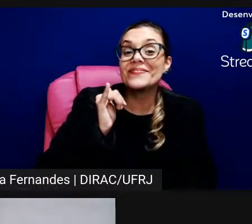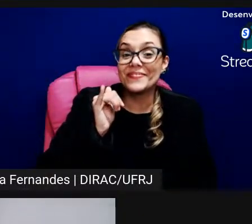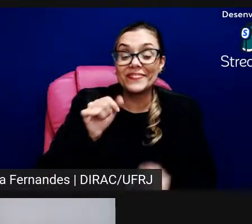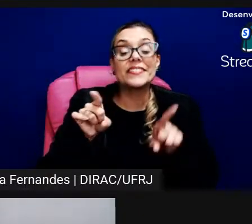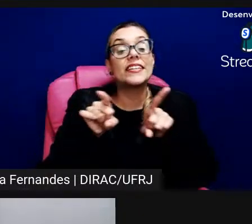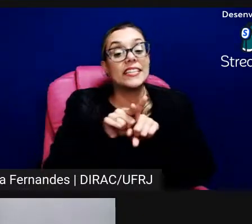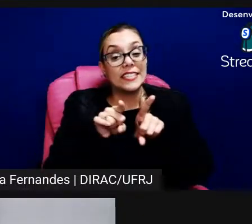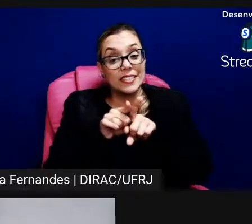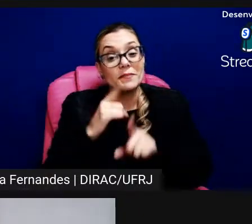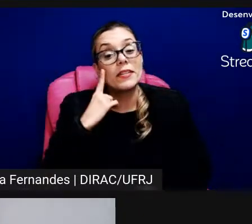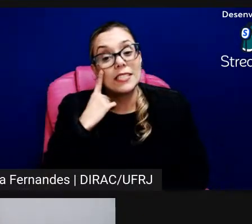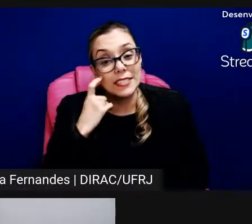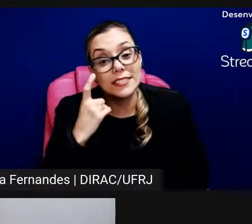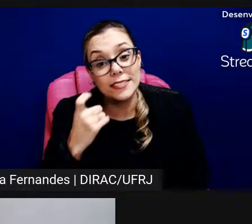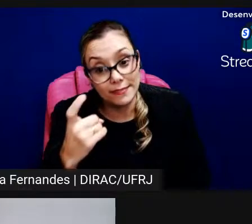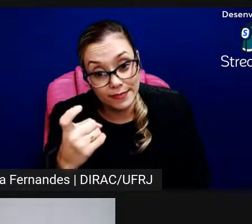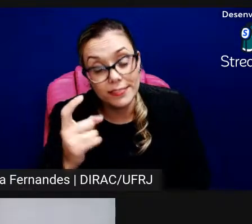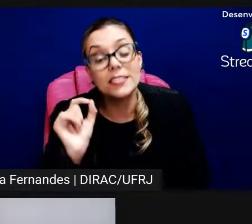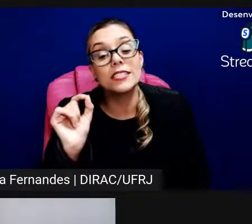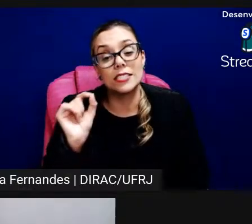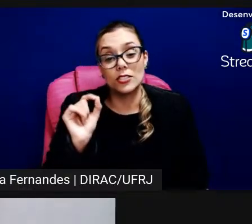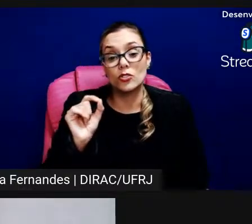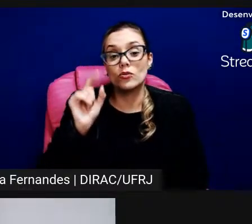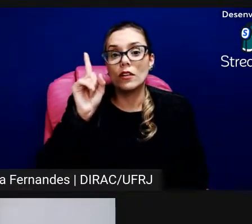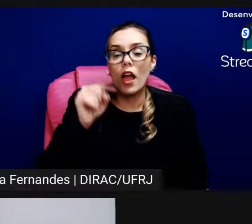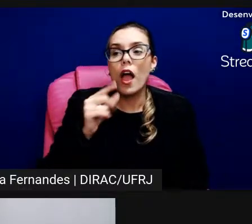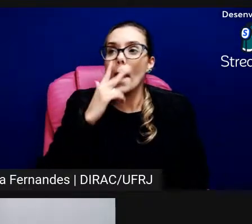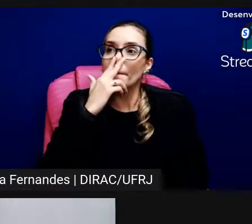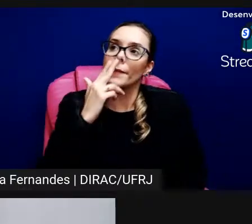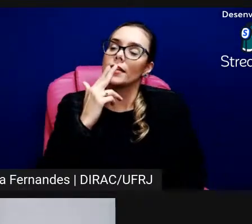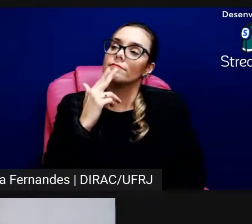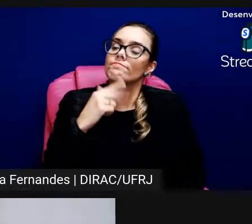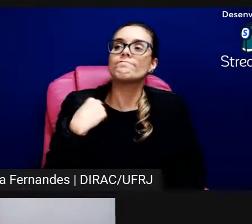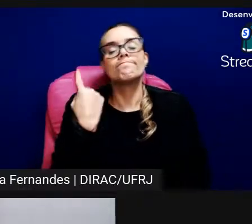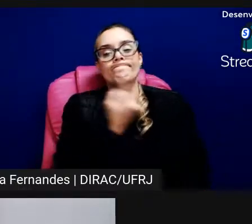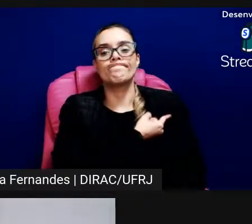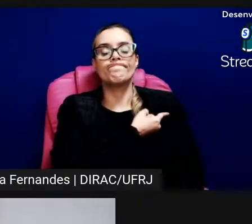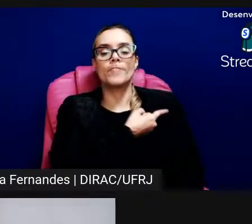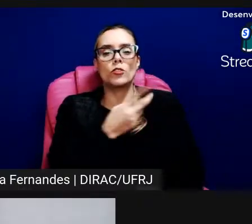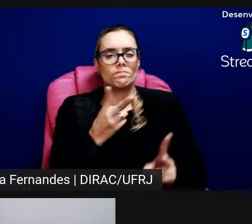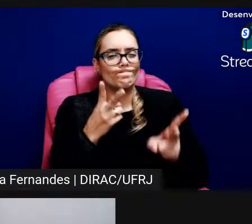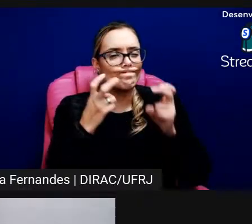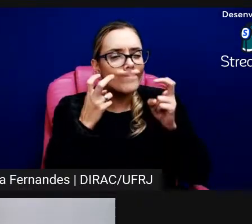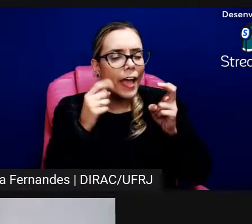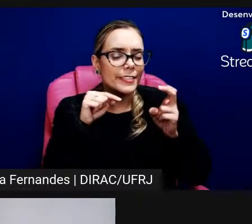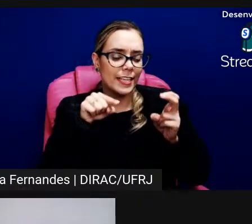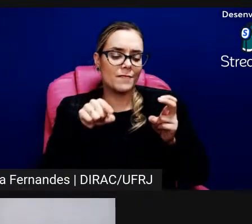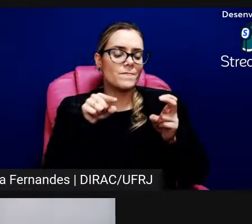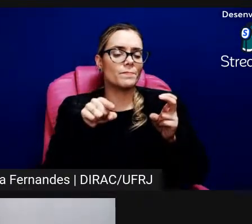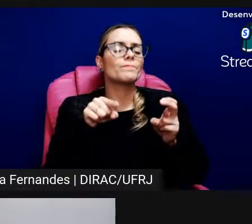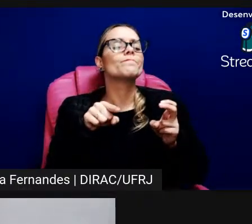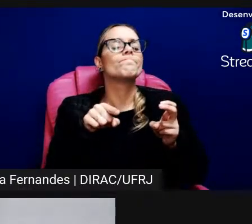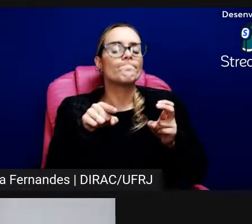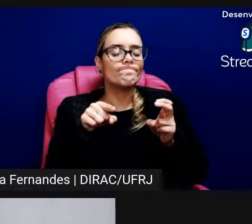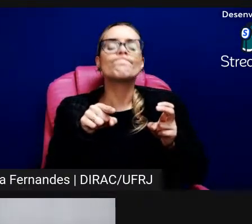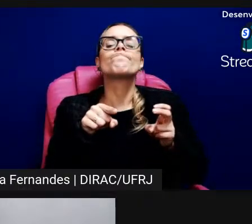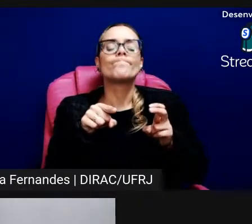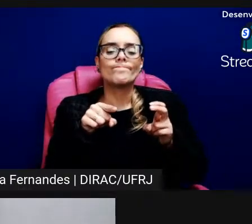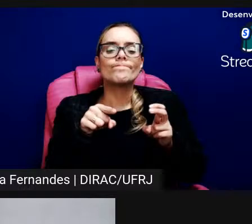a palavra interessante como vício né mas é pensar justamente essas